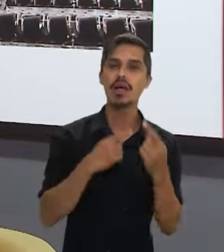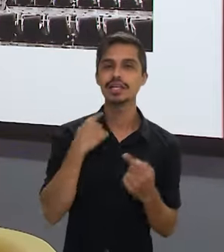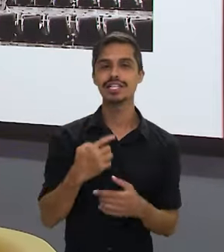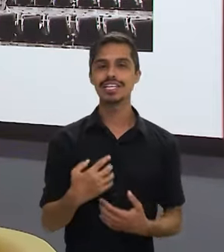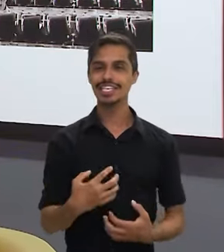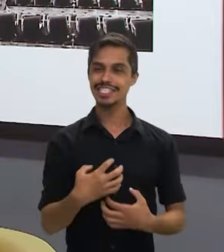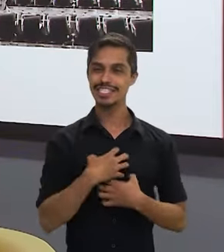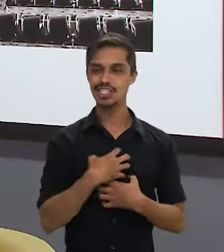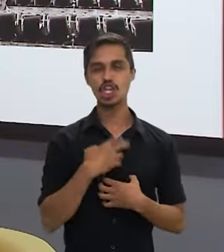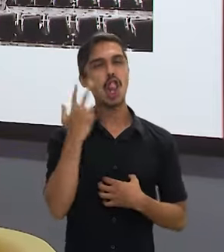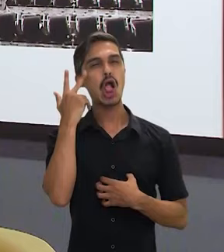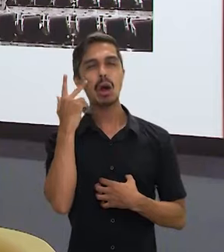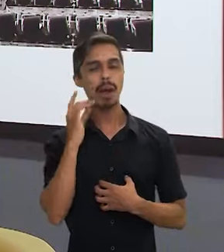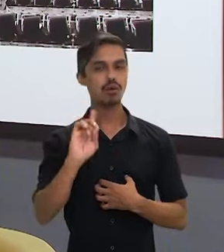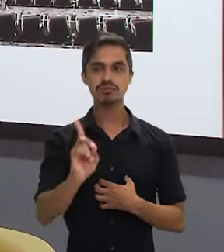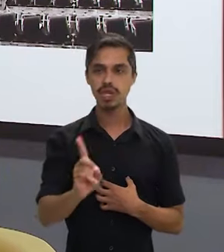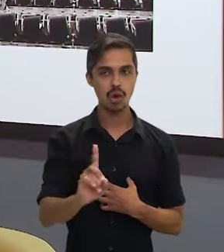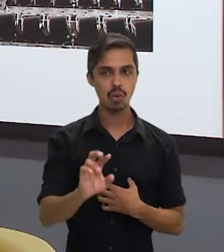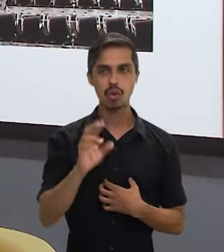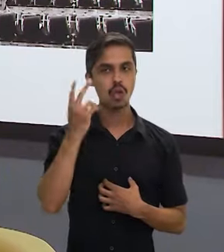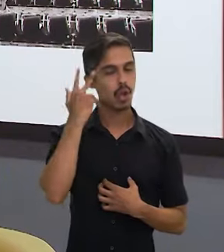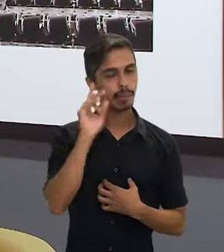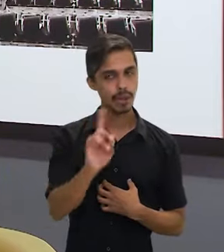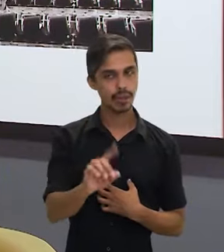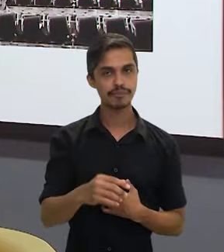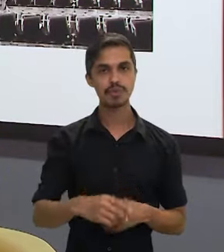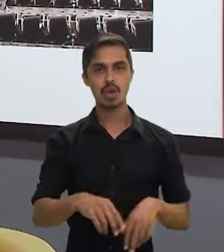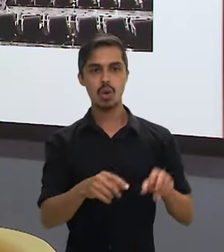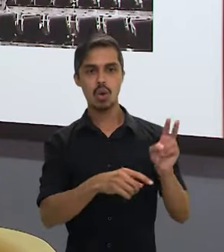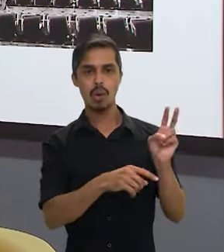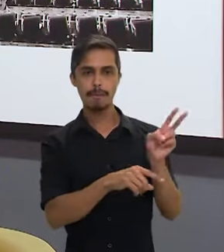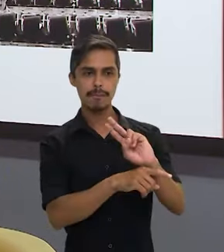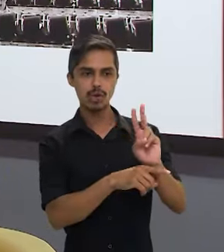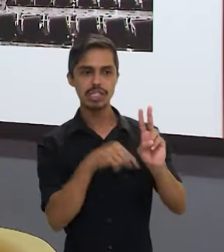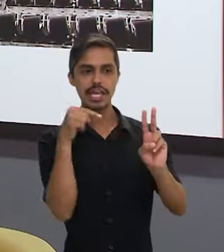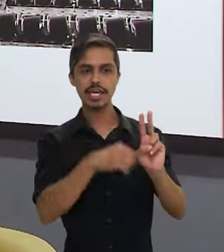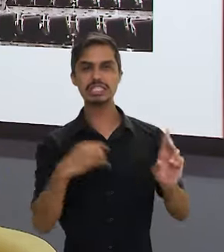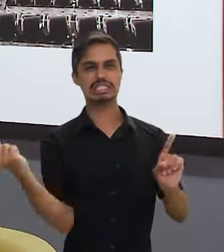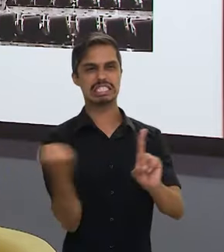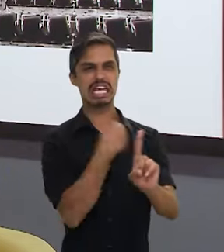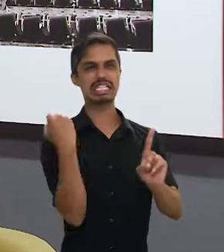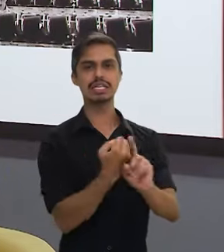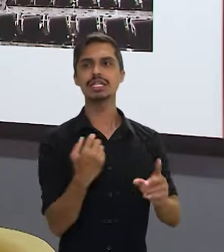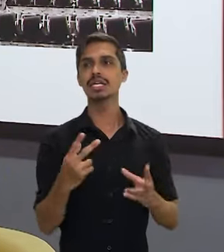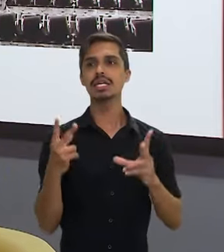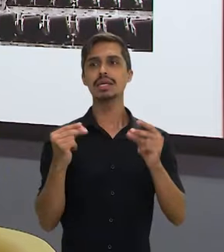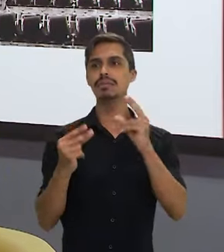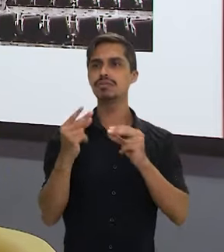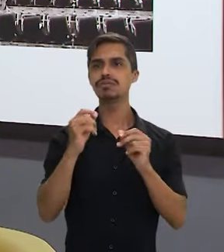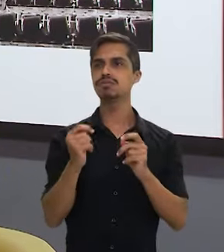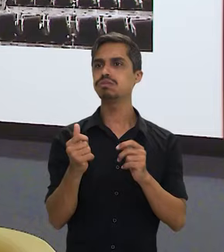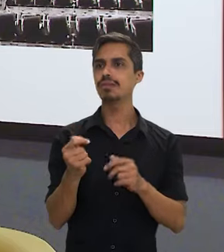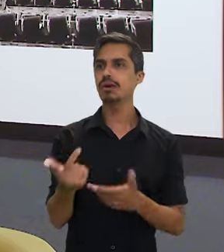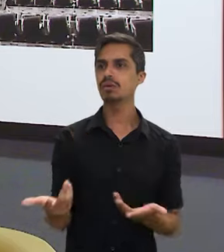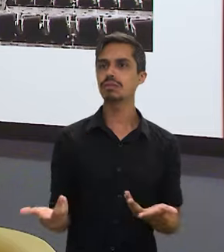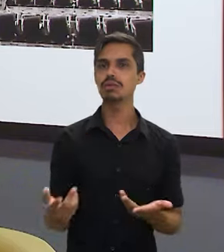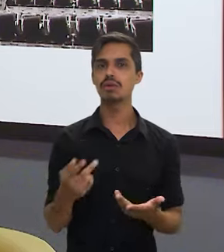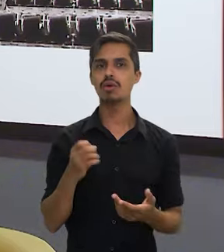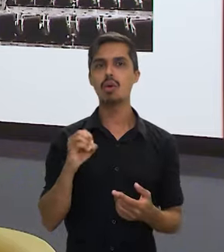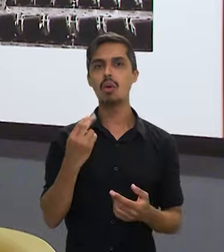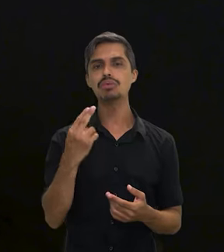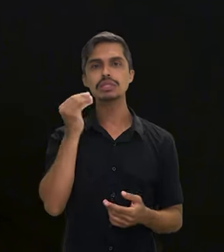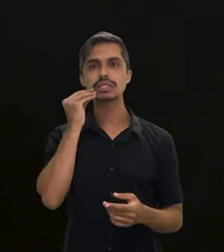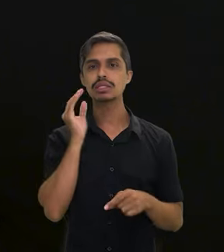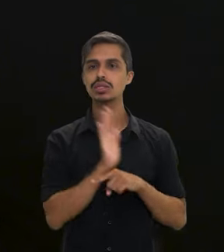incômodo com aquilo ali. Não é normal ter um porteiro espancado e você ver pouquíssimas pessoas falando ou se pronunciando ou